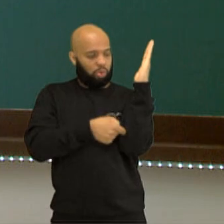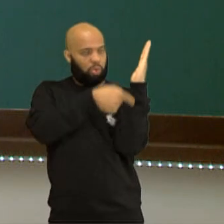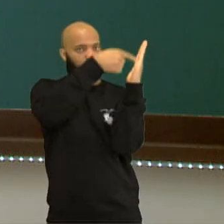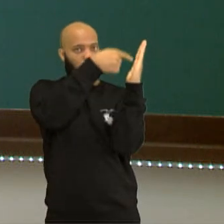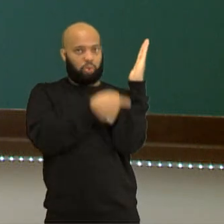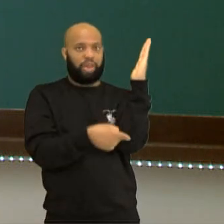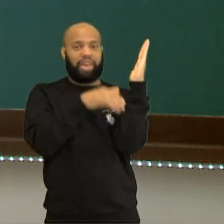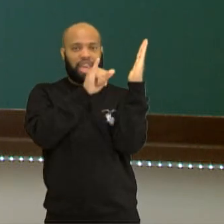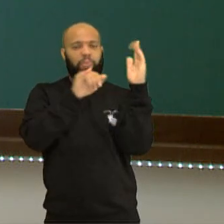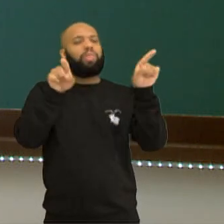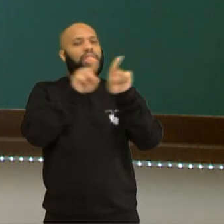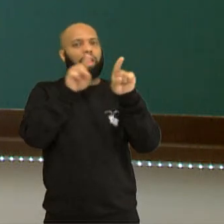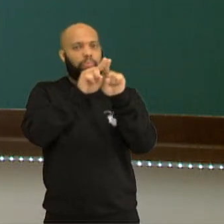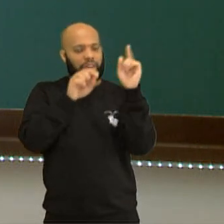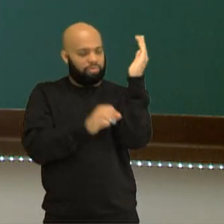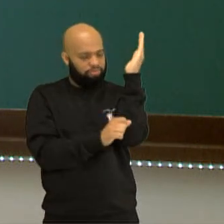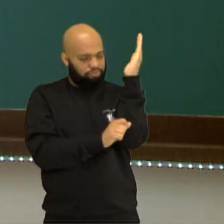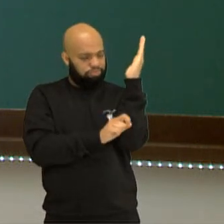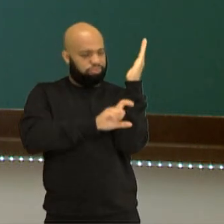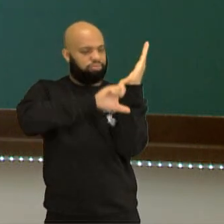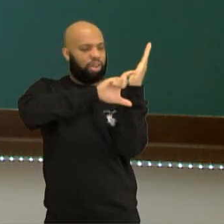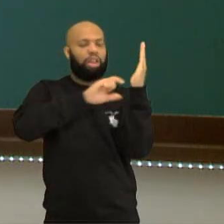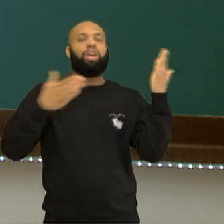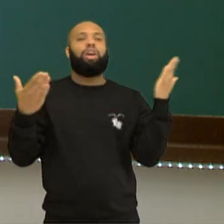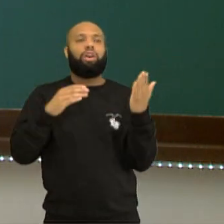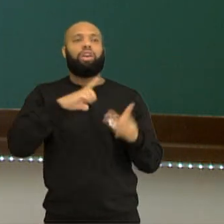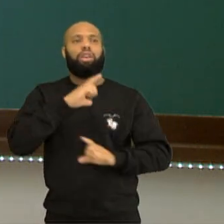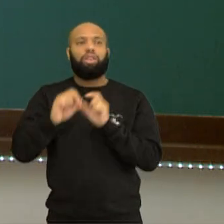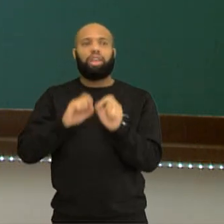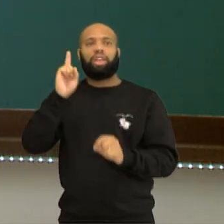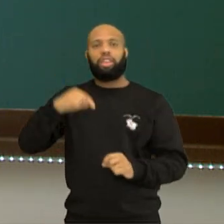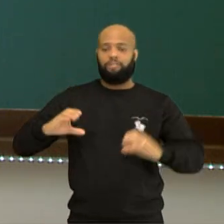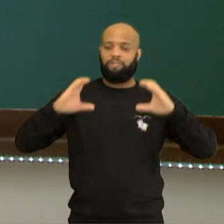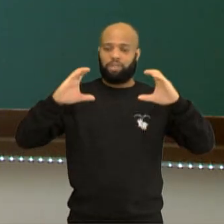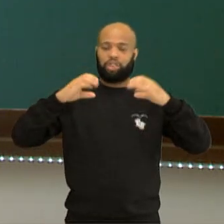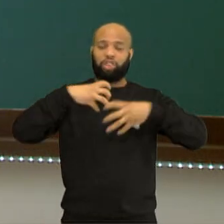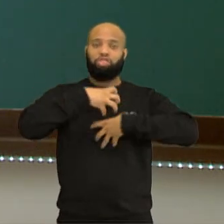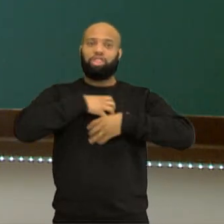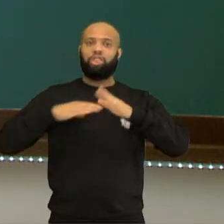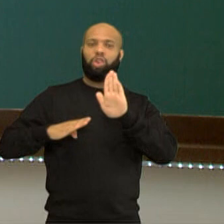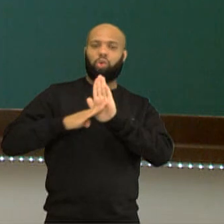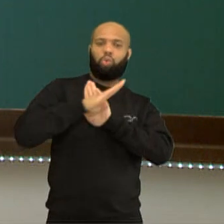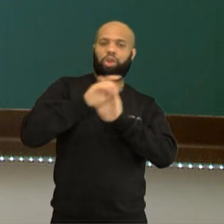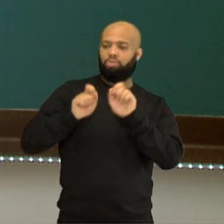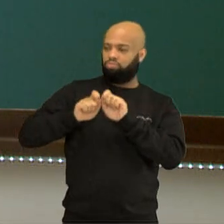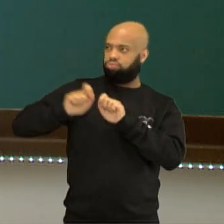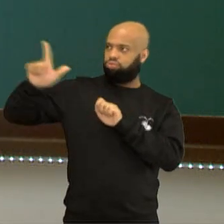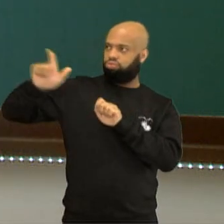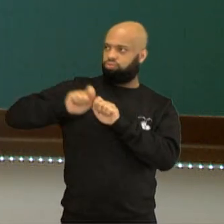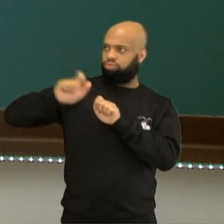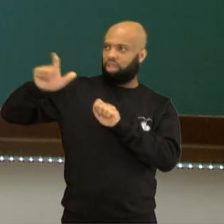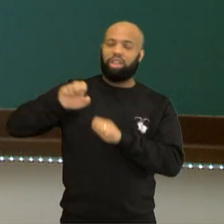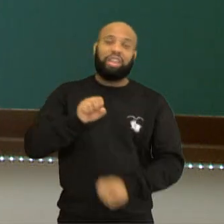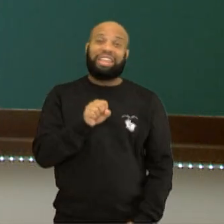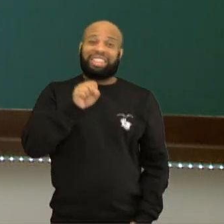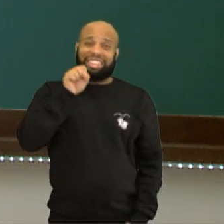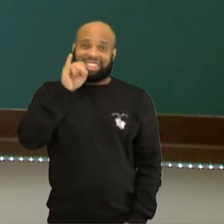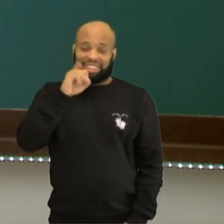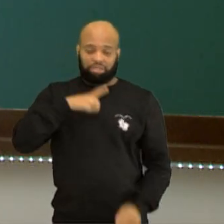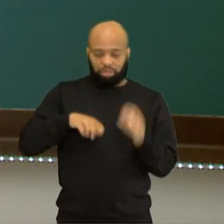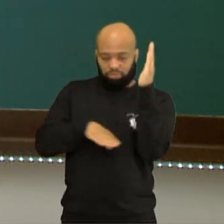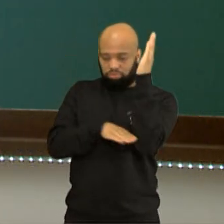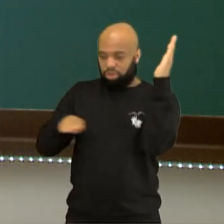y também aumentam. Então, nesse caso, nós temos uma função crescente. Quando a gente aumenta o valor de x,